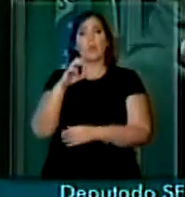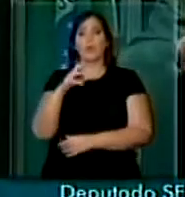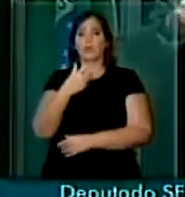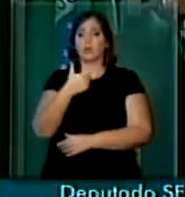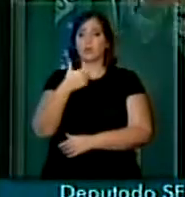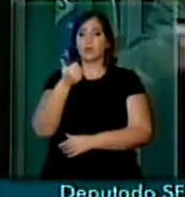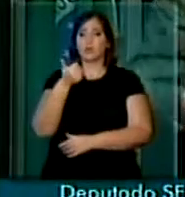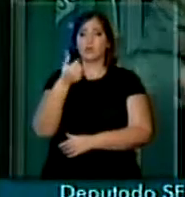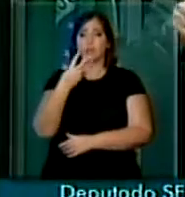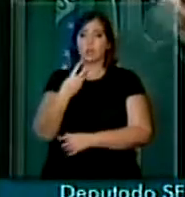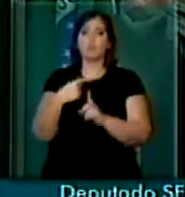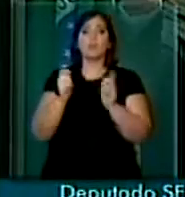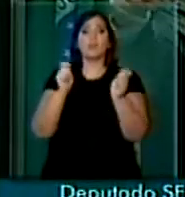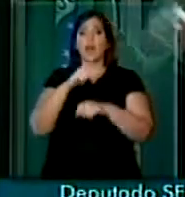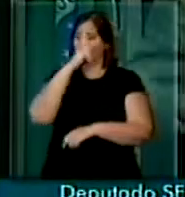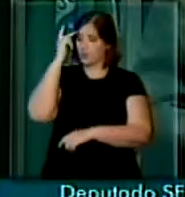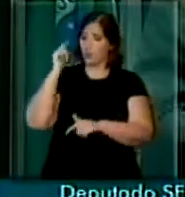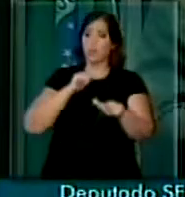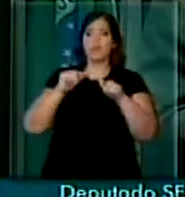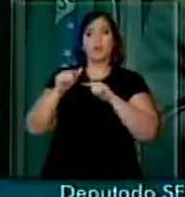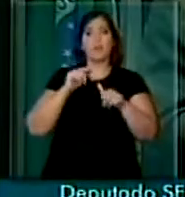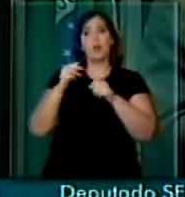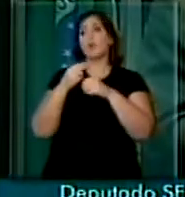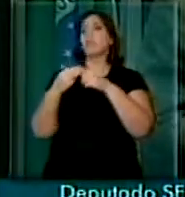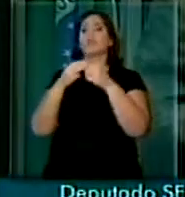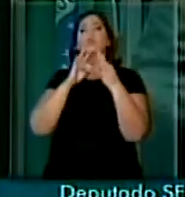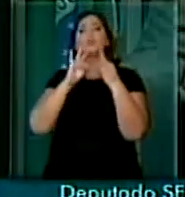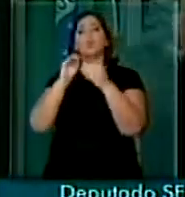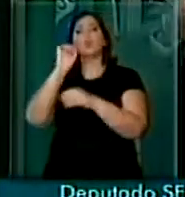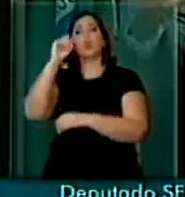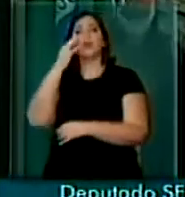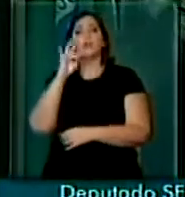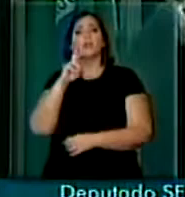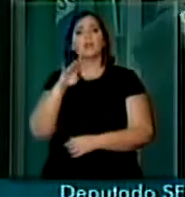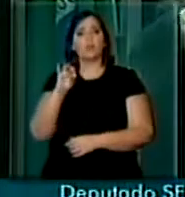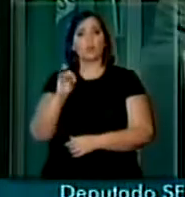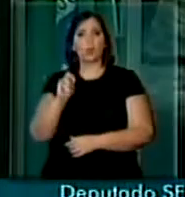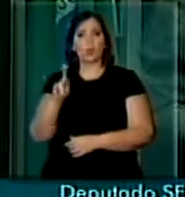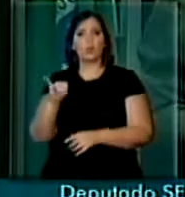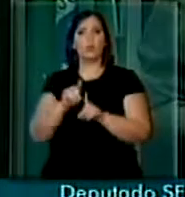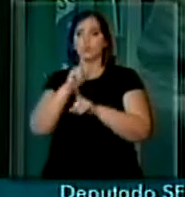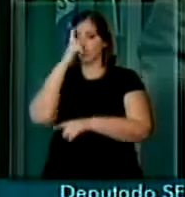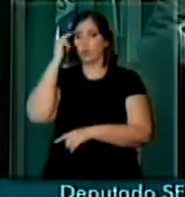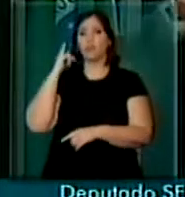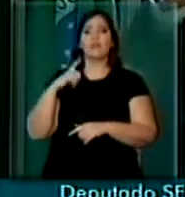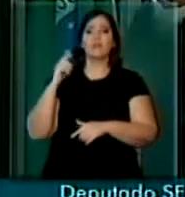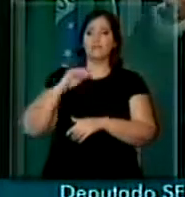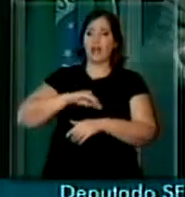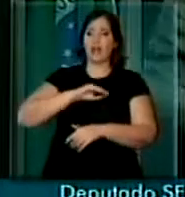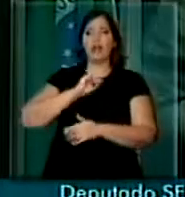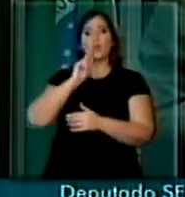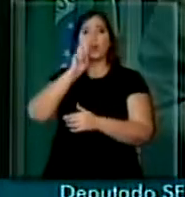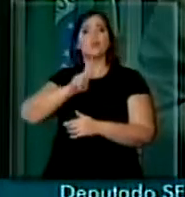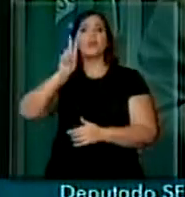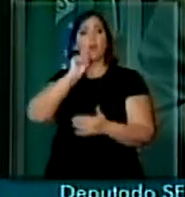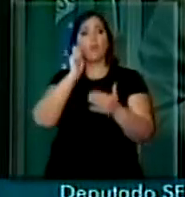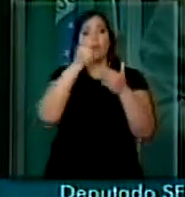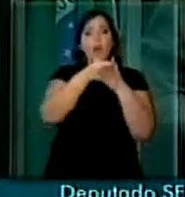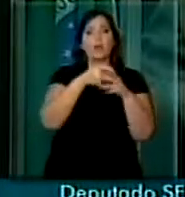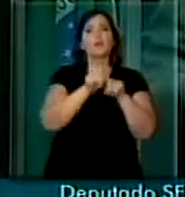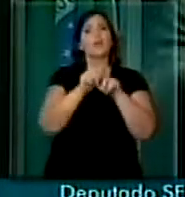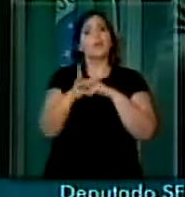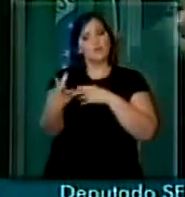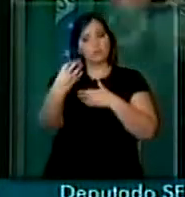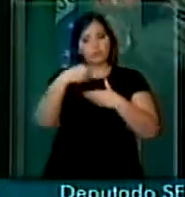ainda que servidores de municípios que estavam nos ex-territórios, que eram servidores também que recebiam pela União, também ingressam nos quadros da União.